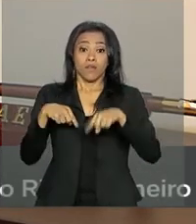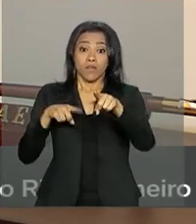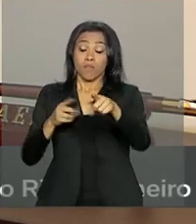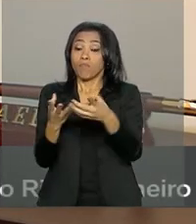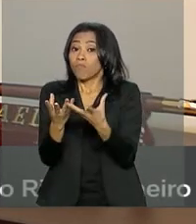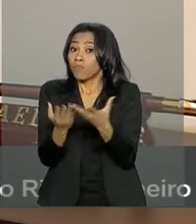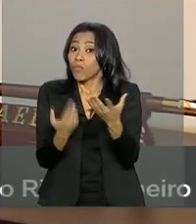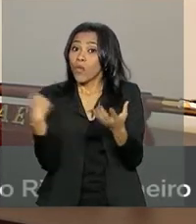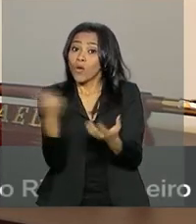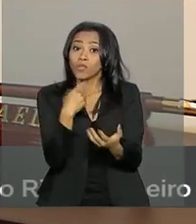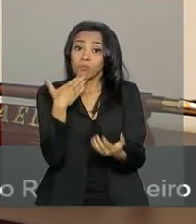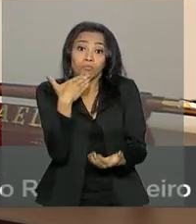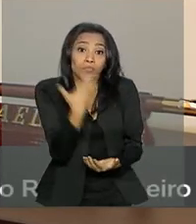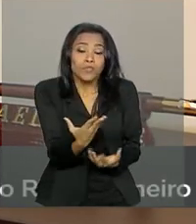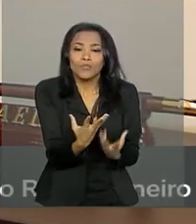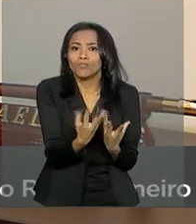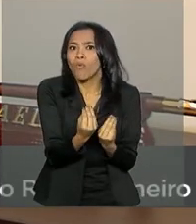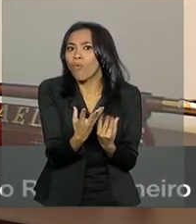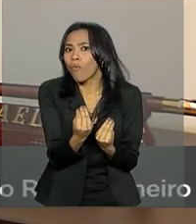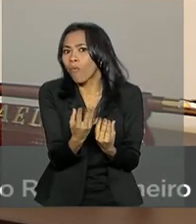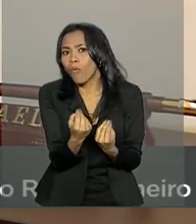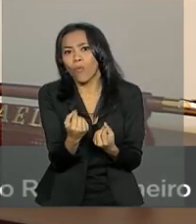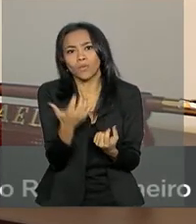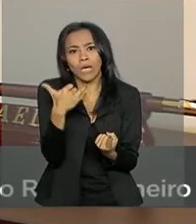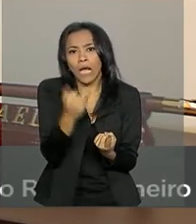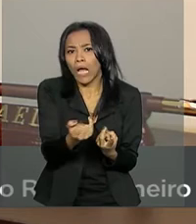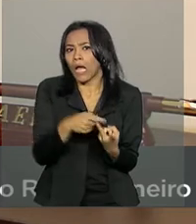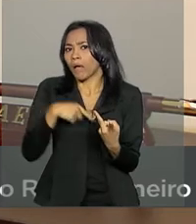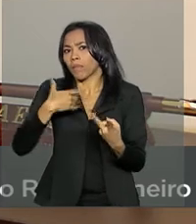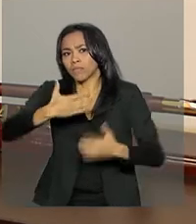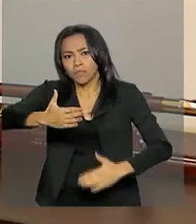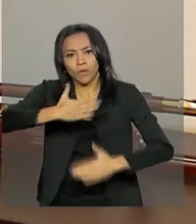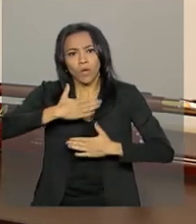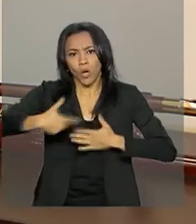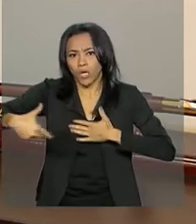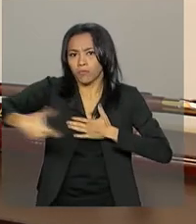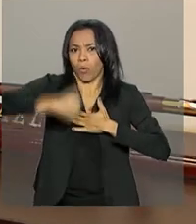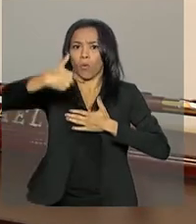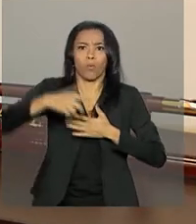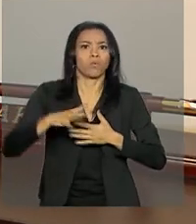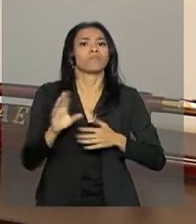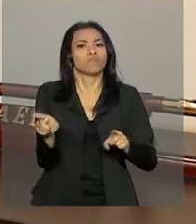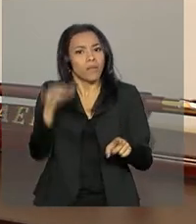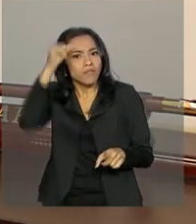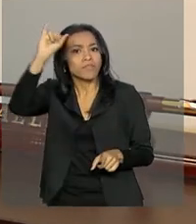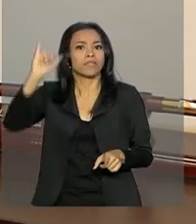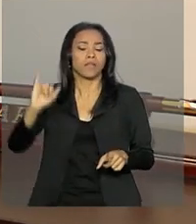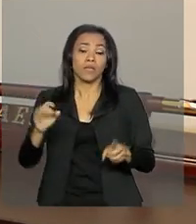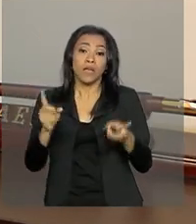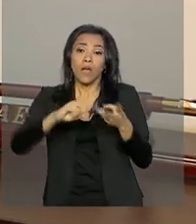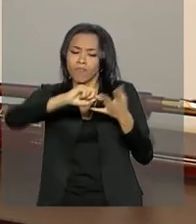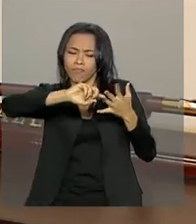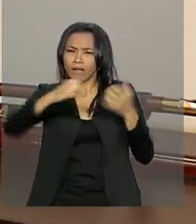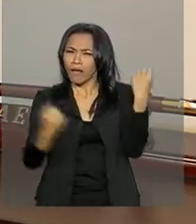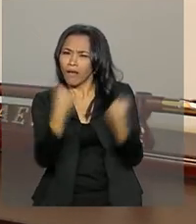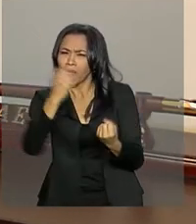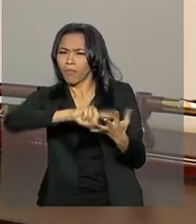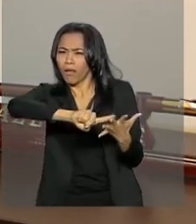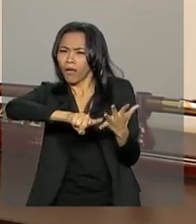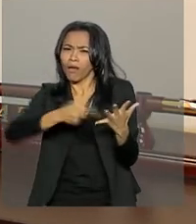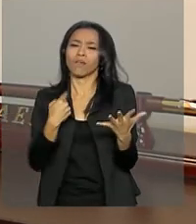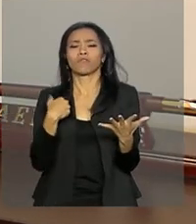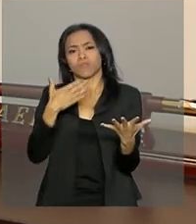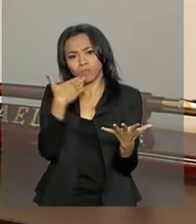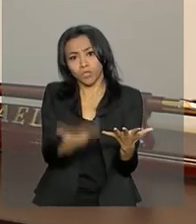quantidades, que a Secretaria de Intervenção Federal ou atende na íntegra ou reduz, tendo em vista o volume de recursos que nós